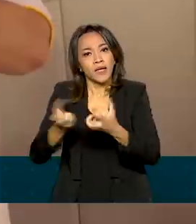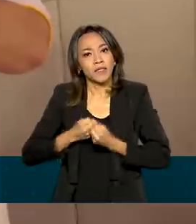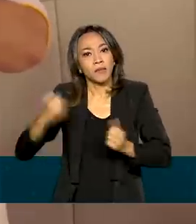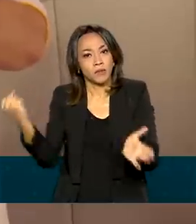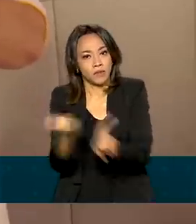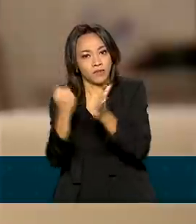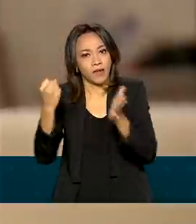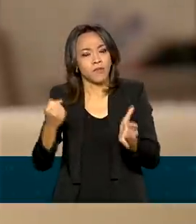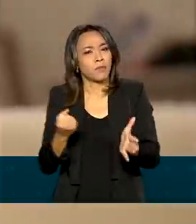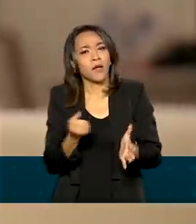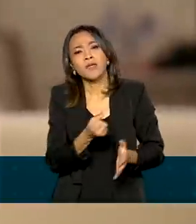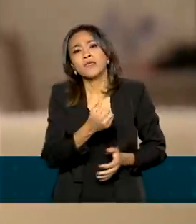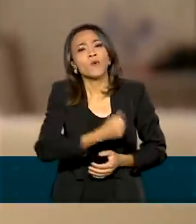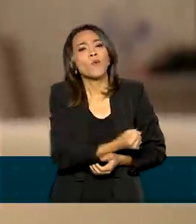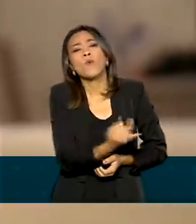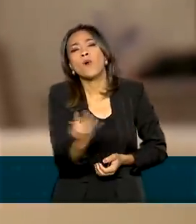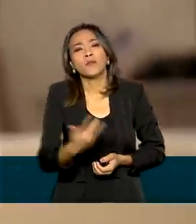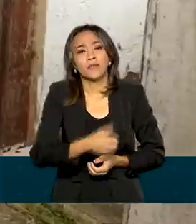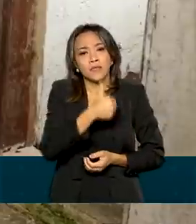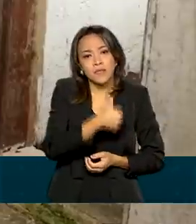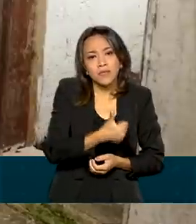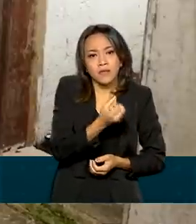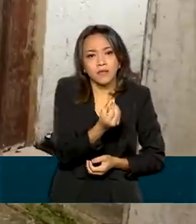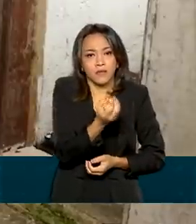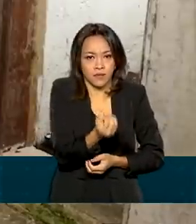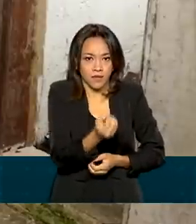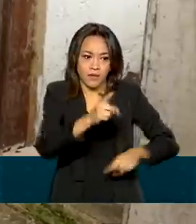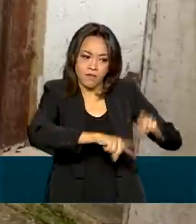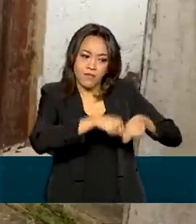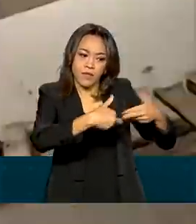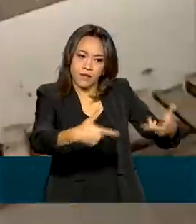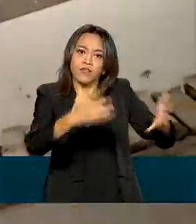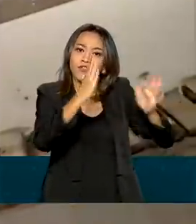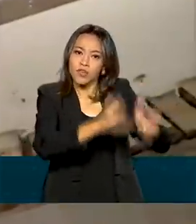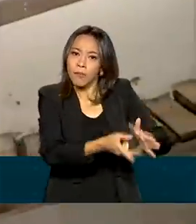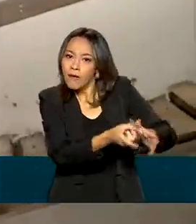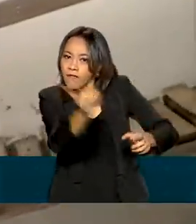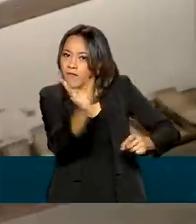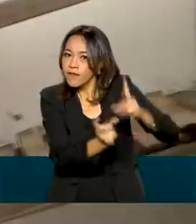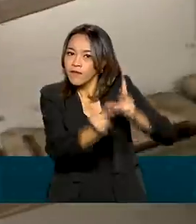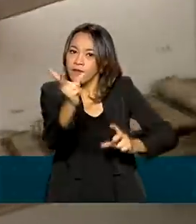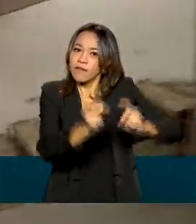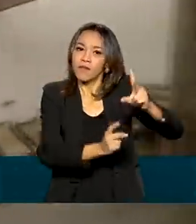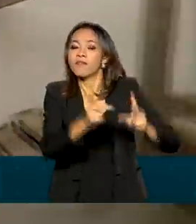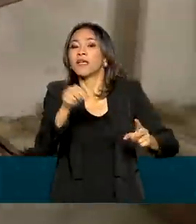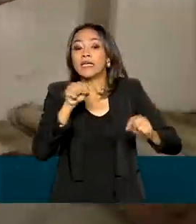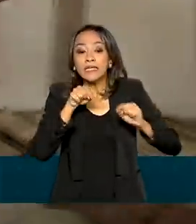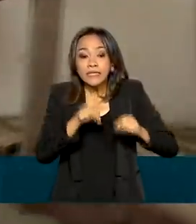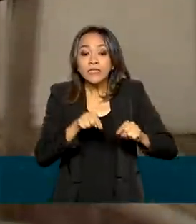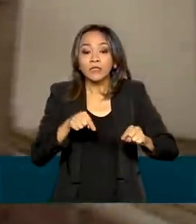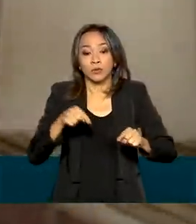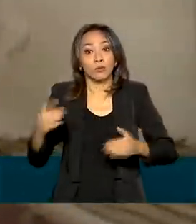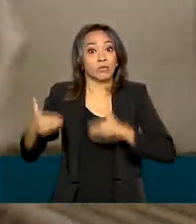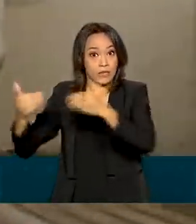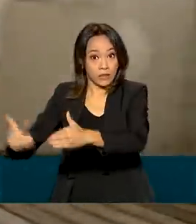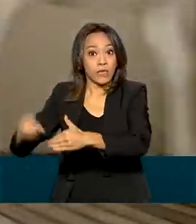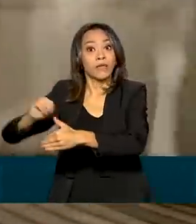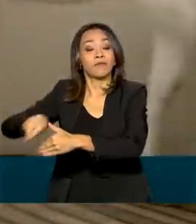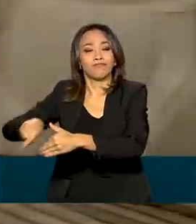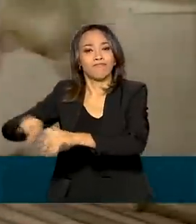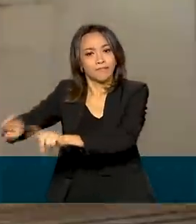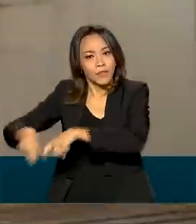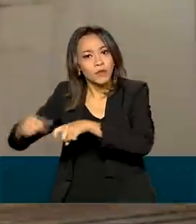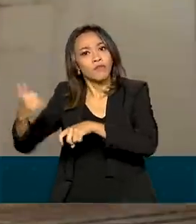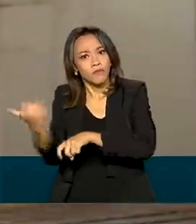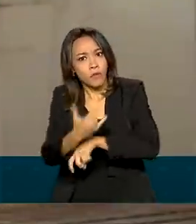produtos artesanais. Segundo o Ministério da Agricultura, o selo arte pretende alavancar o setor ao apoiar o homem